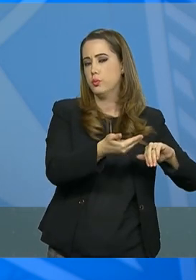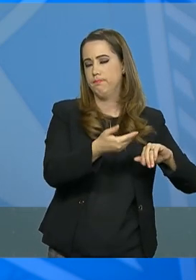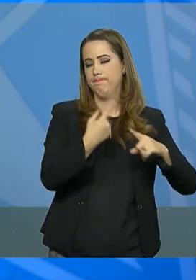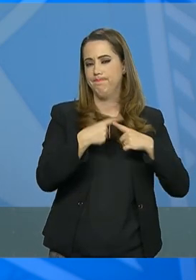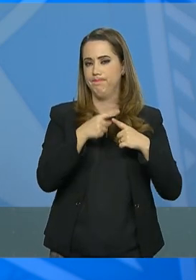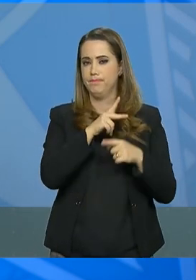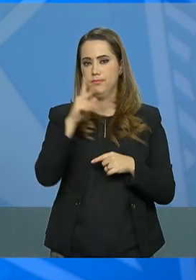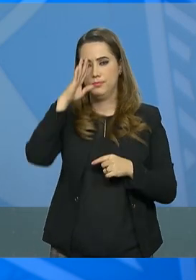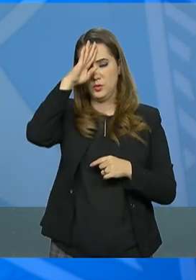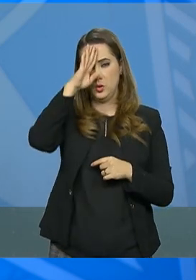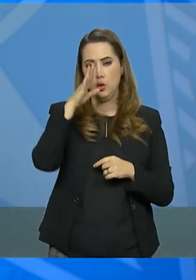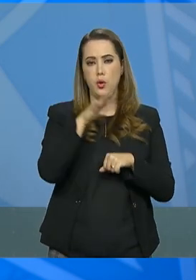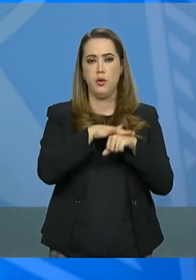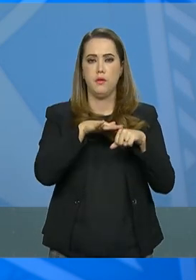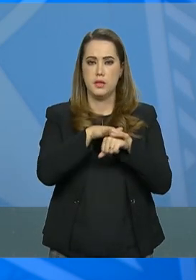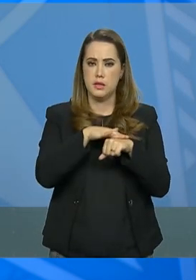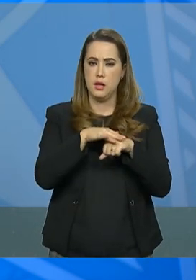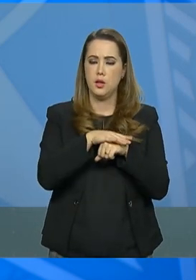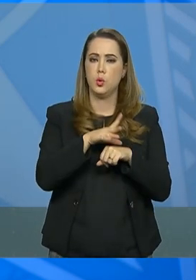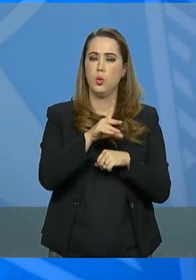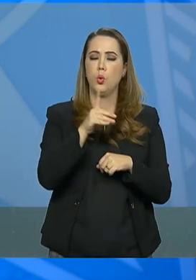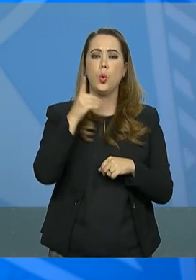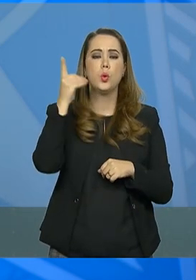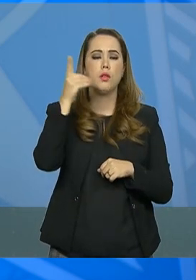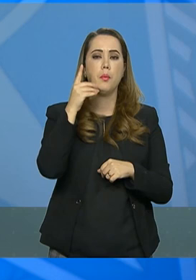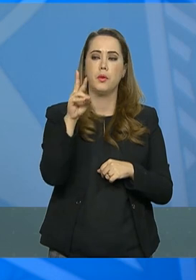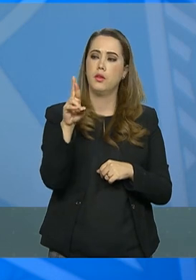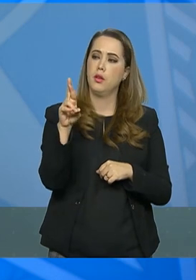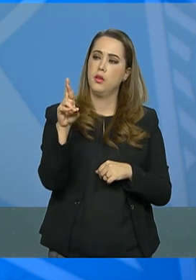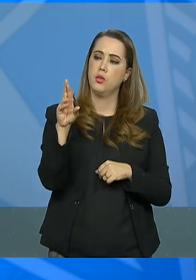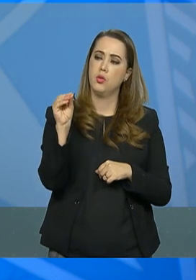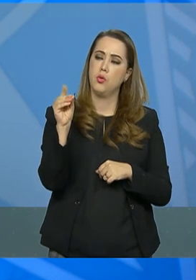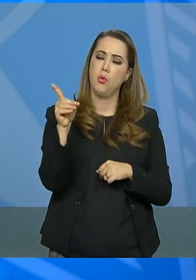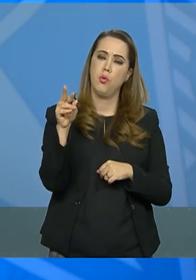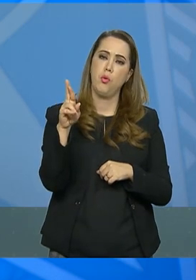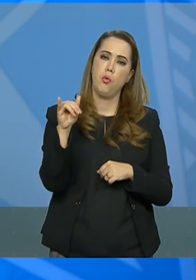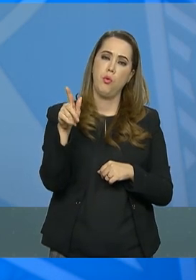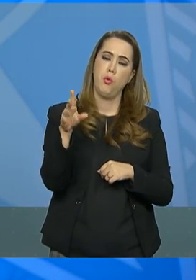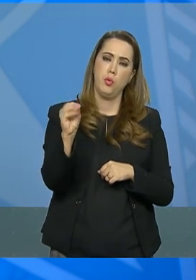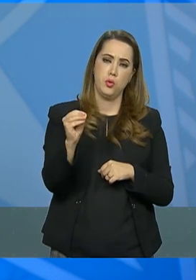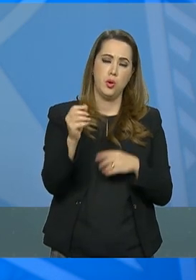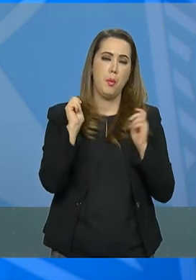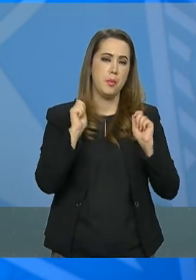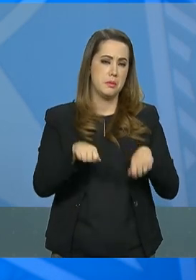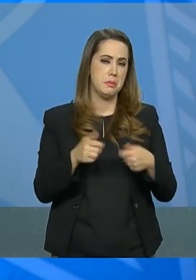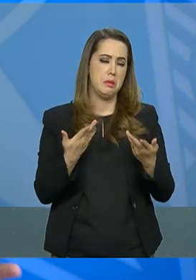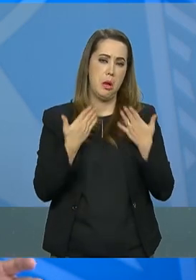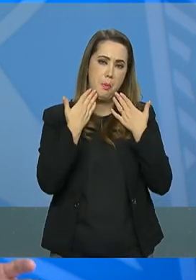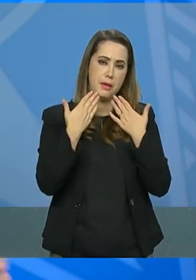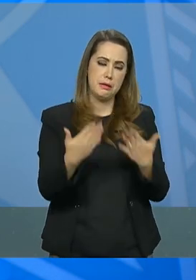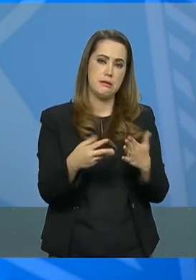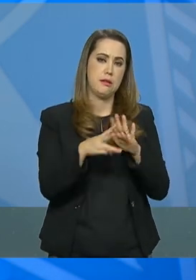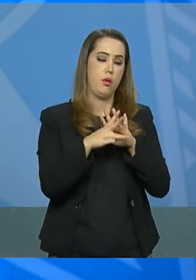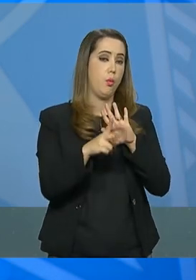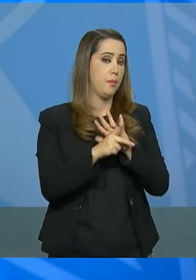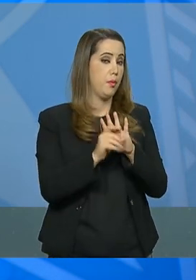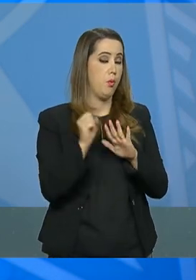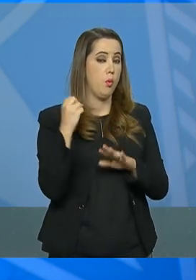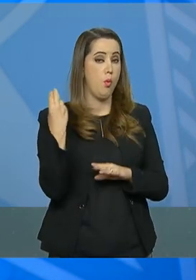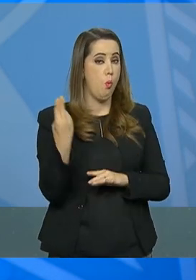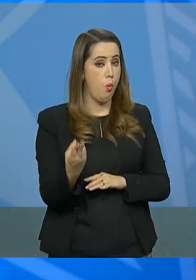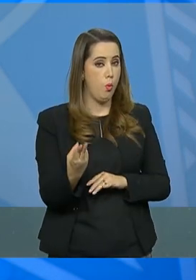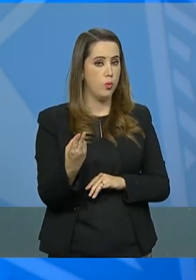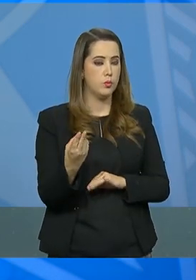conversado com o deputado Rodrigo Maia sobre a viabilidade de apresentação de uma medida provisória ou um